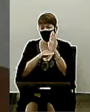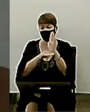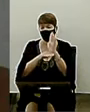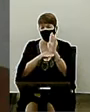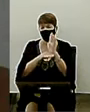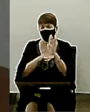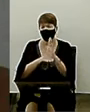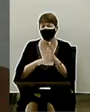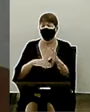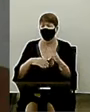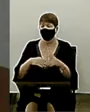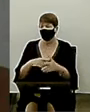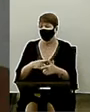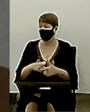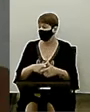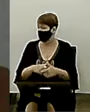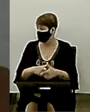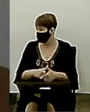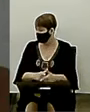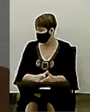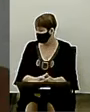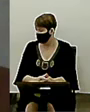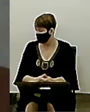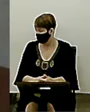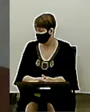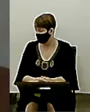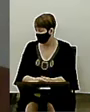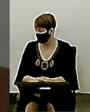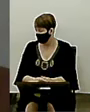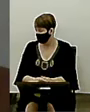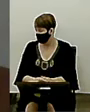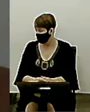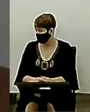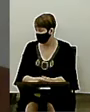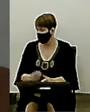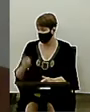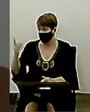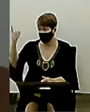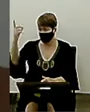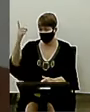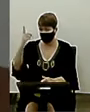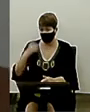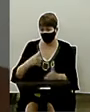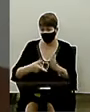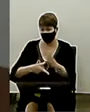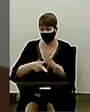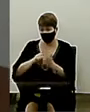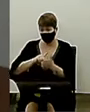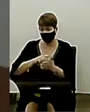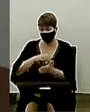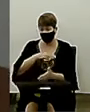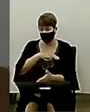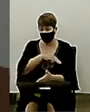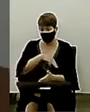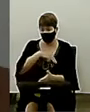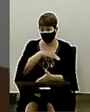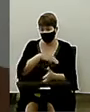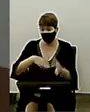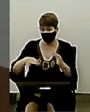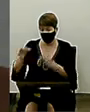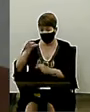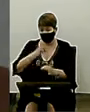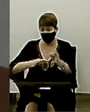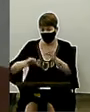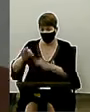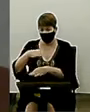-portores bíblicos, aqueles que vendiam Bíblia de porta em porta. Eles vieram antes dos missionários, eles vieram preparar o caminho para os